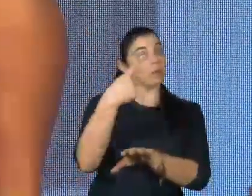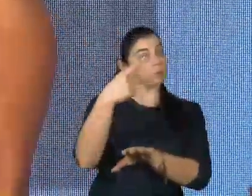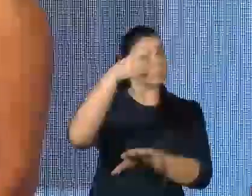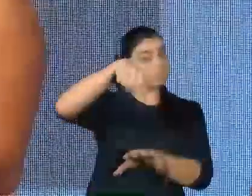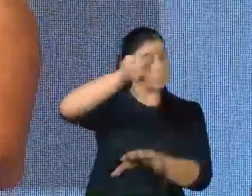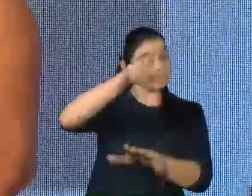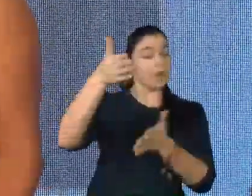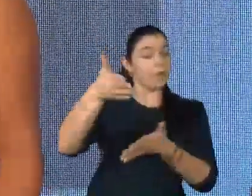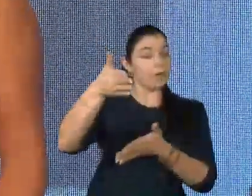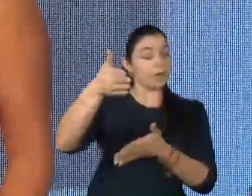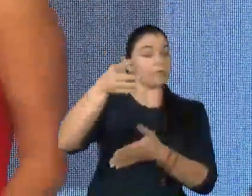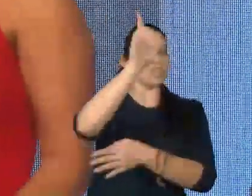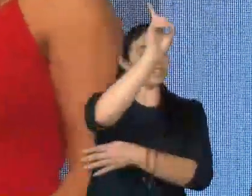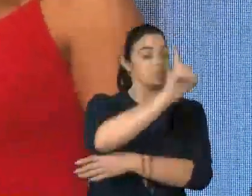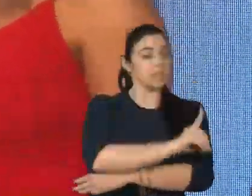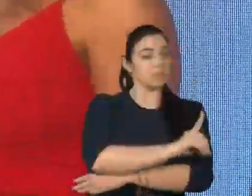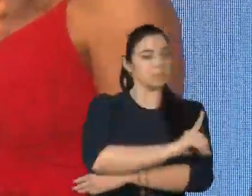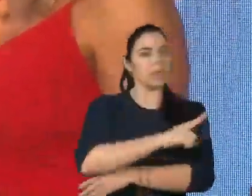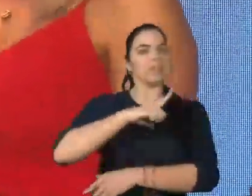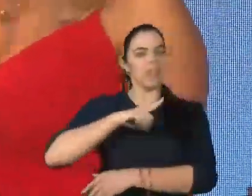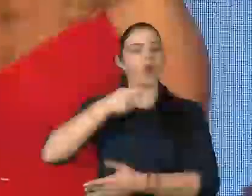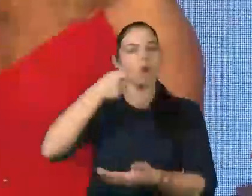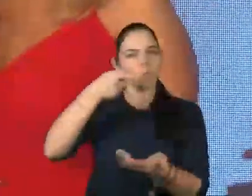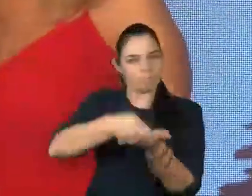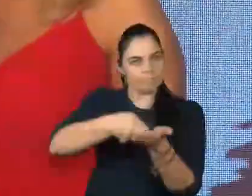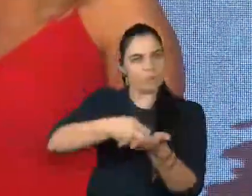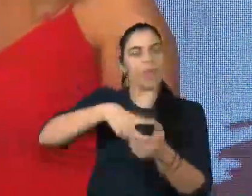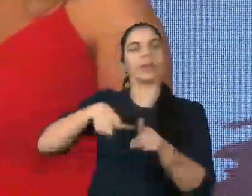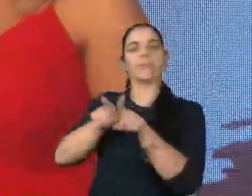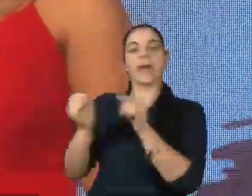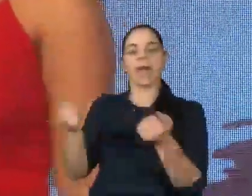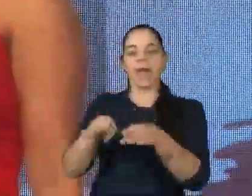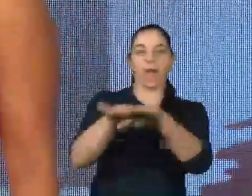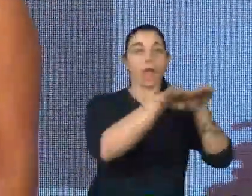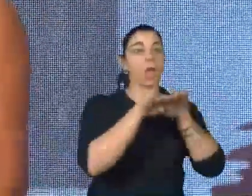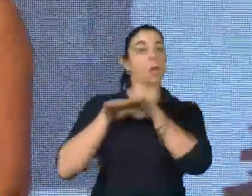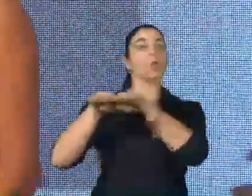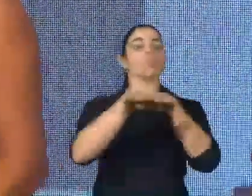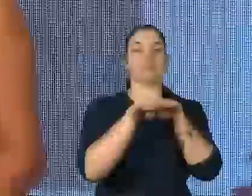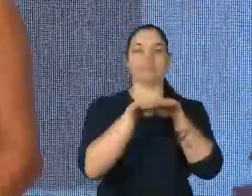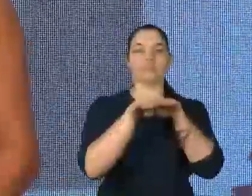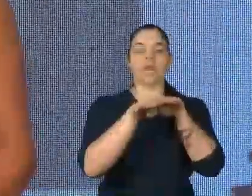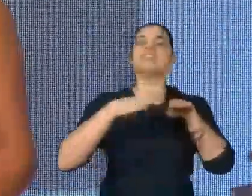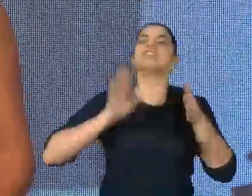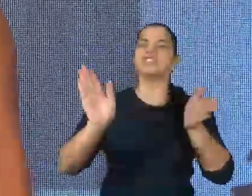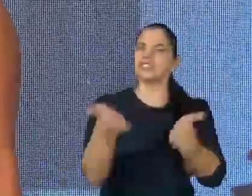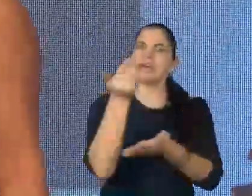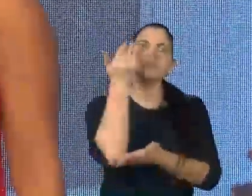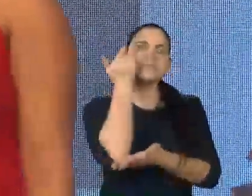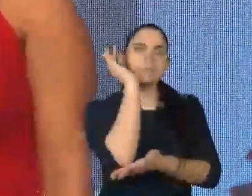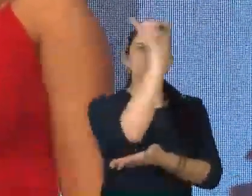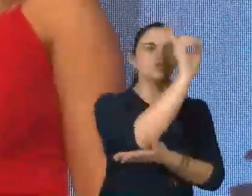agora de direitos, deveres e igualdade. Ou seja, nós já sabemos quais são os